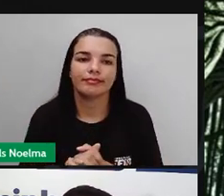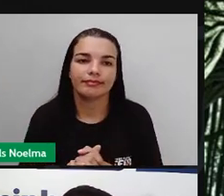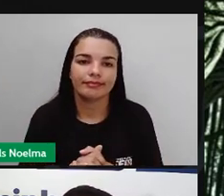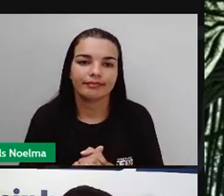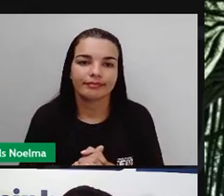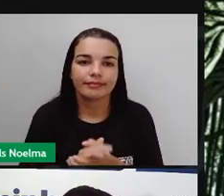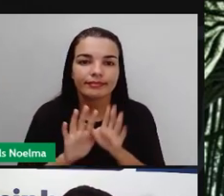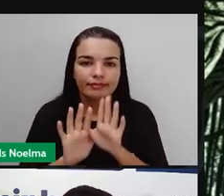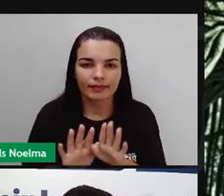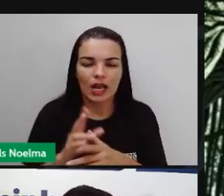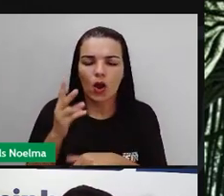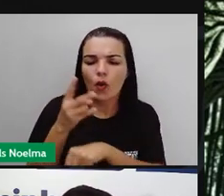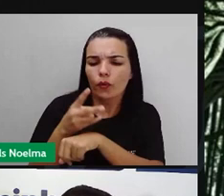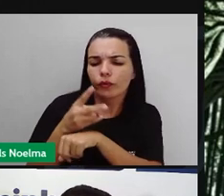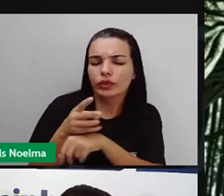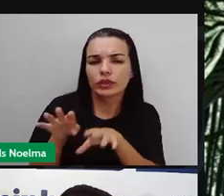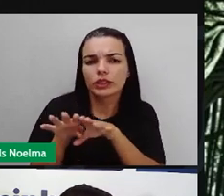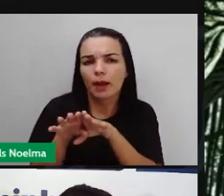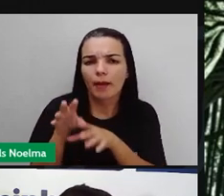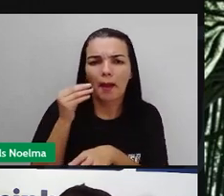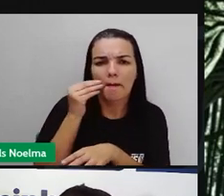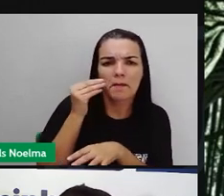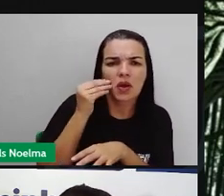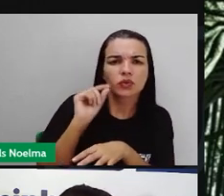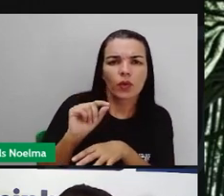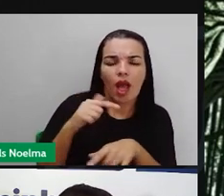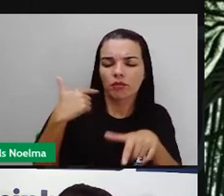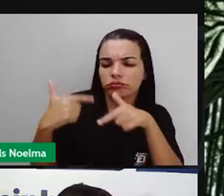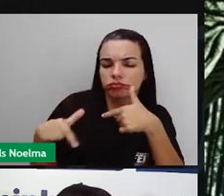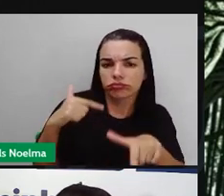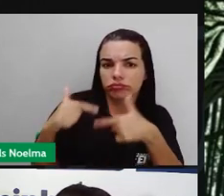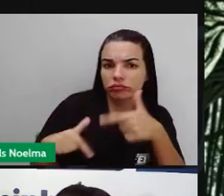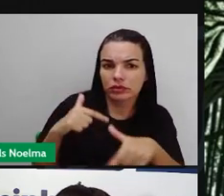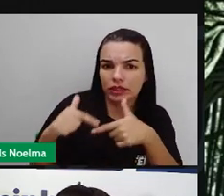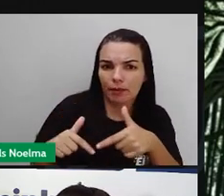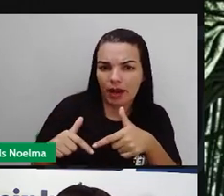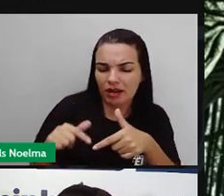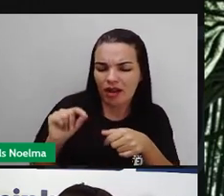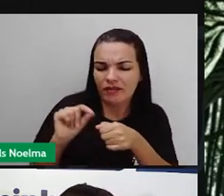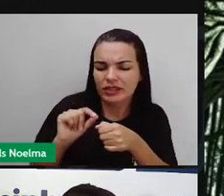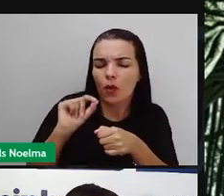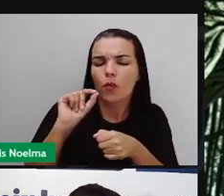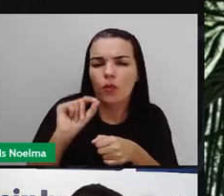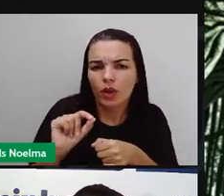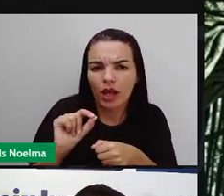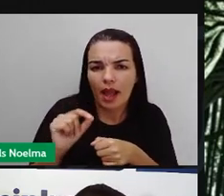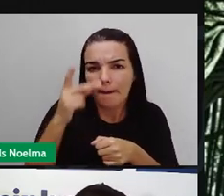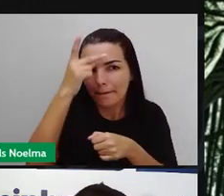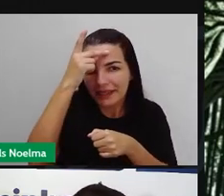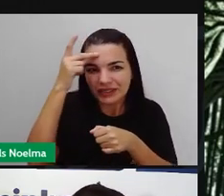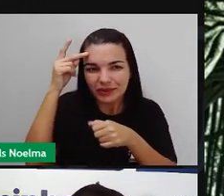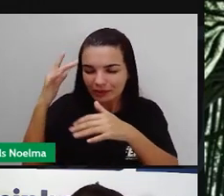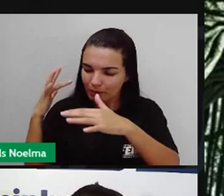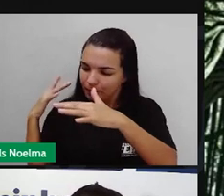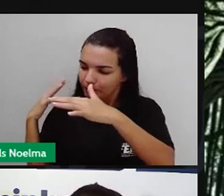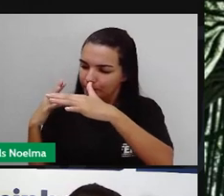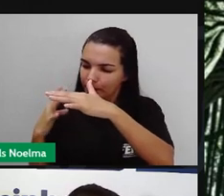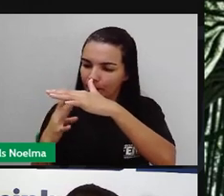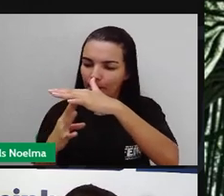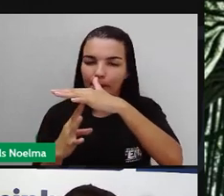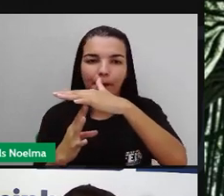O vídeo mostra também que para o trabalho de desmatamento pessoas migram para essa região.